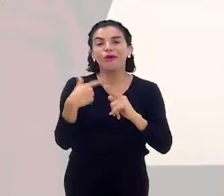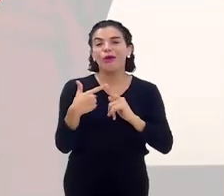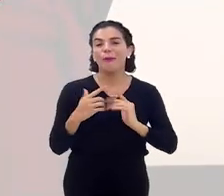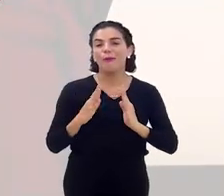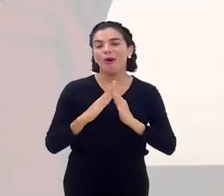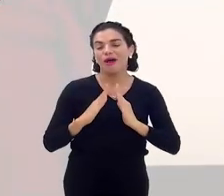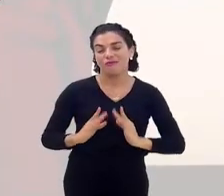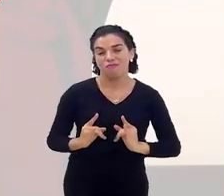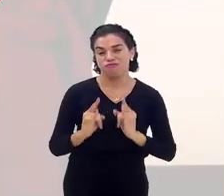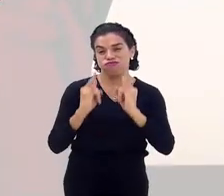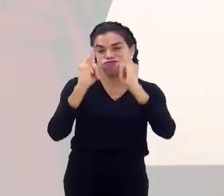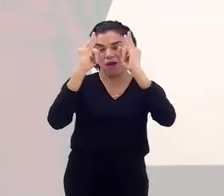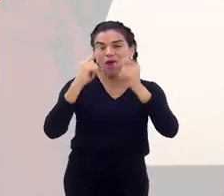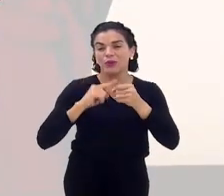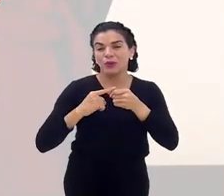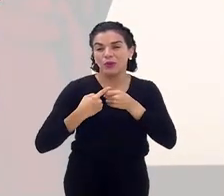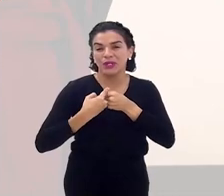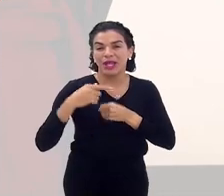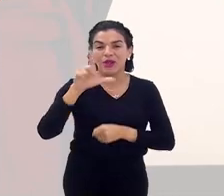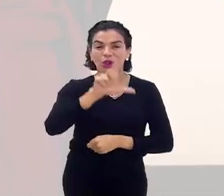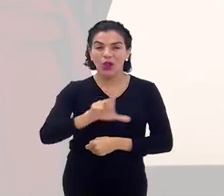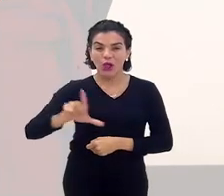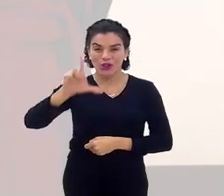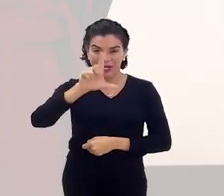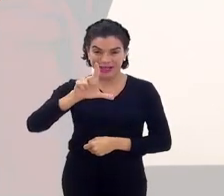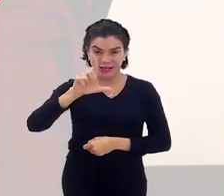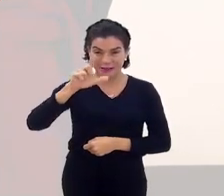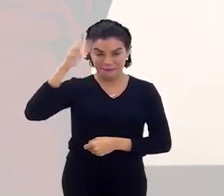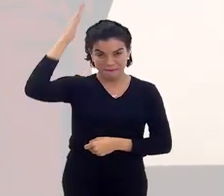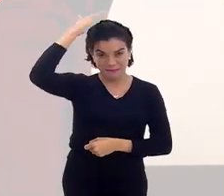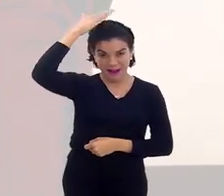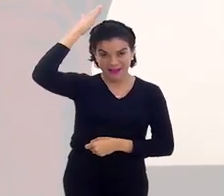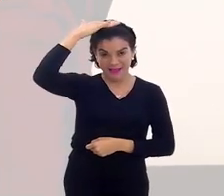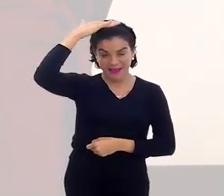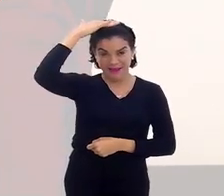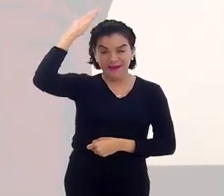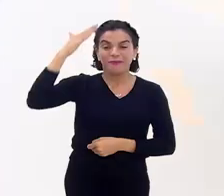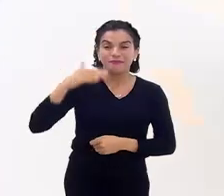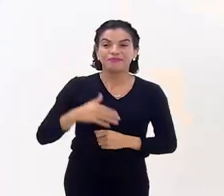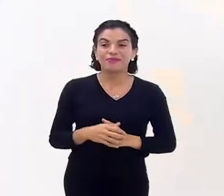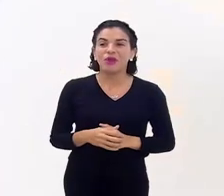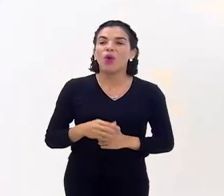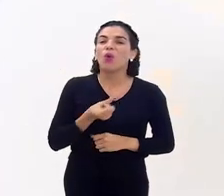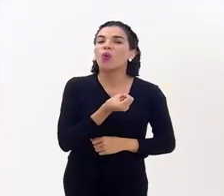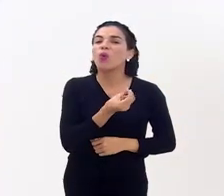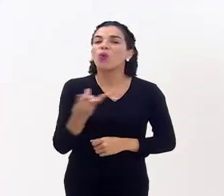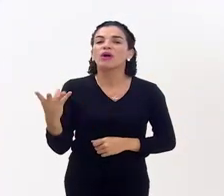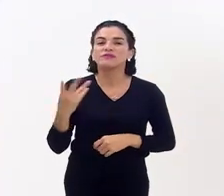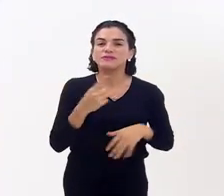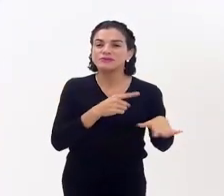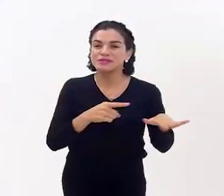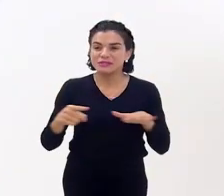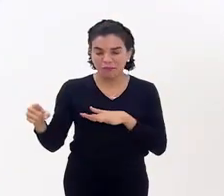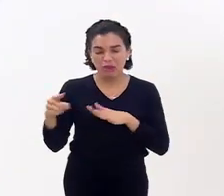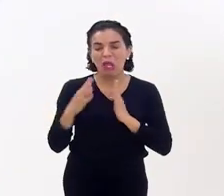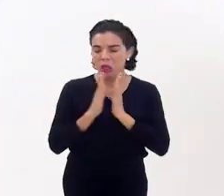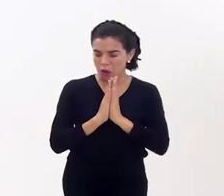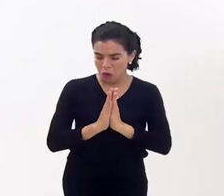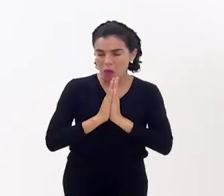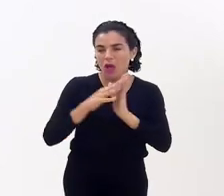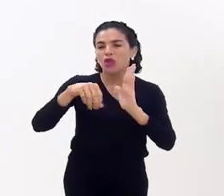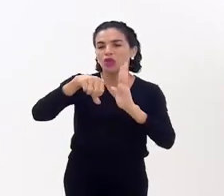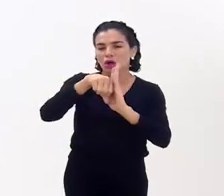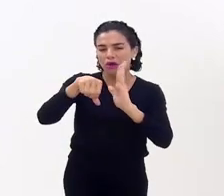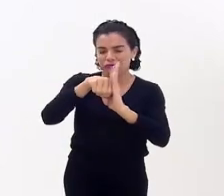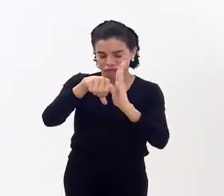no interior do Paraná, em Londrina, assim. E adorava aquela coisa, né? Da Pelo menos duas vezes por semana eu estou fazendo minha novena, né?